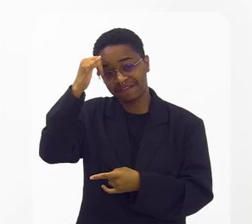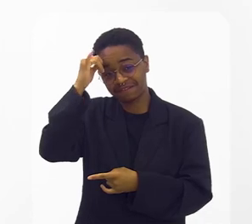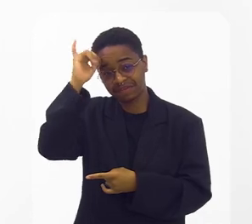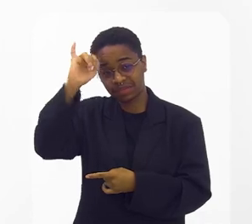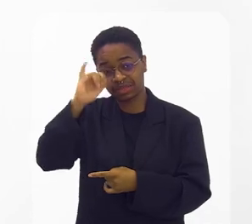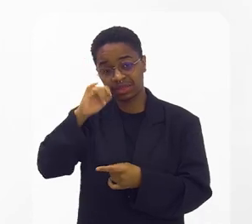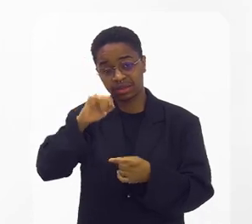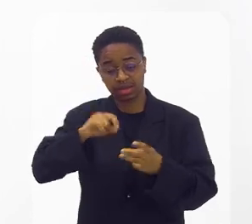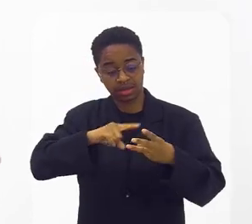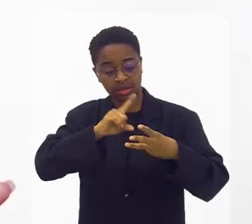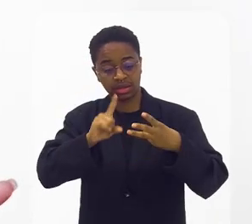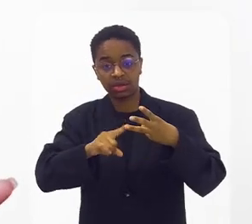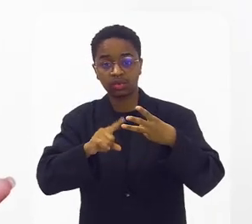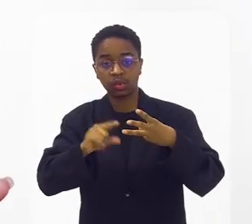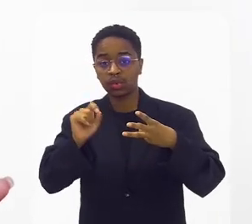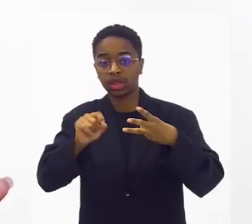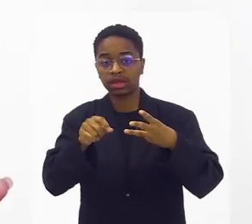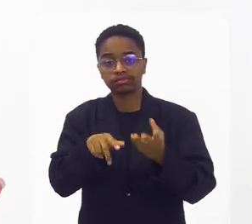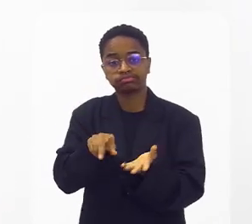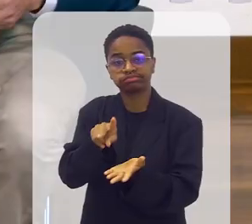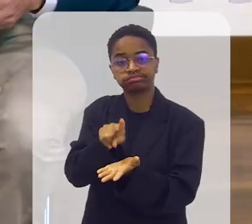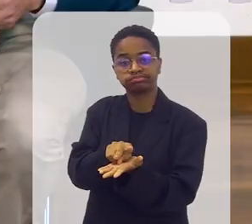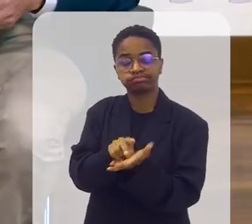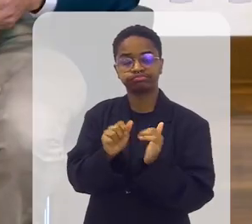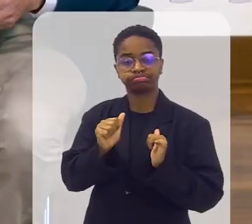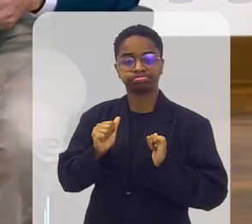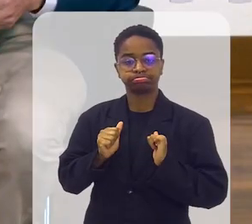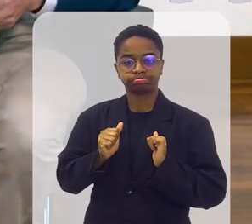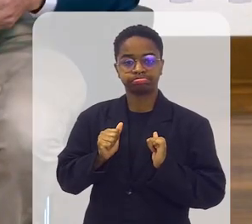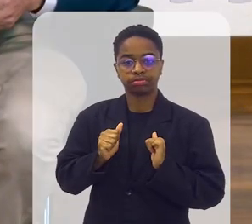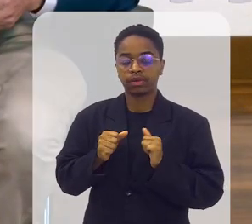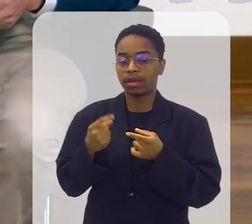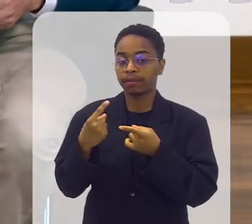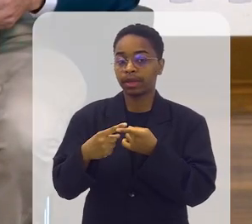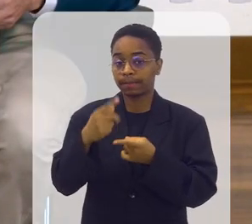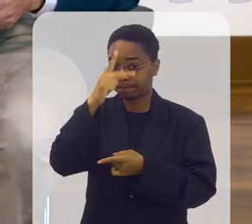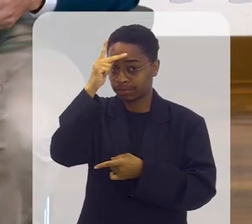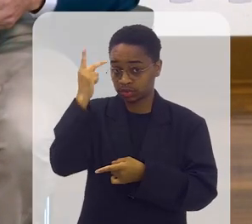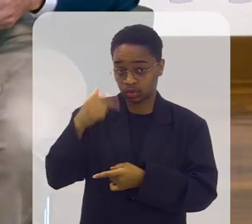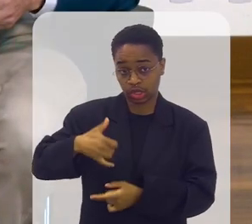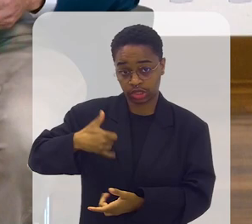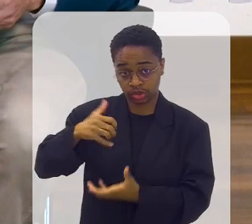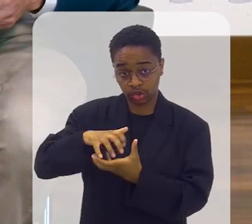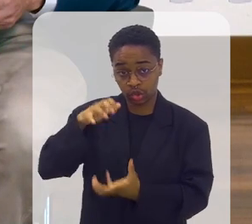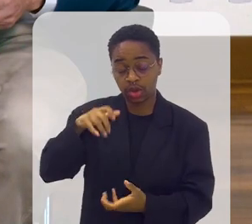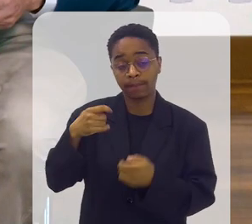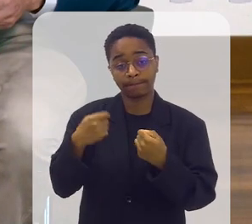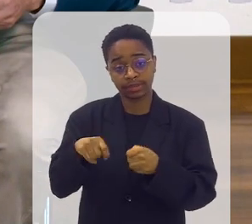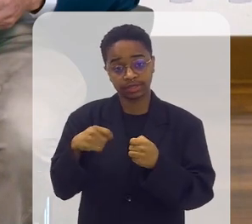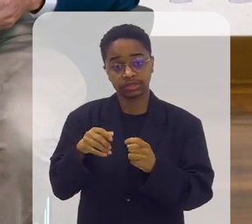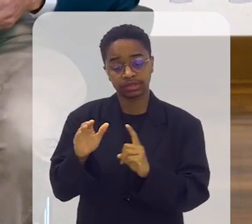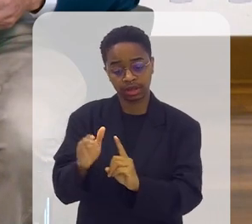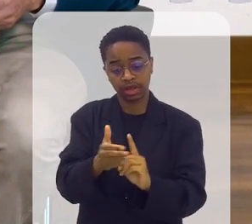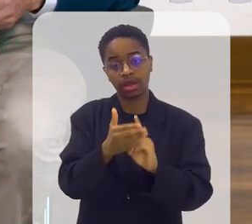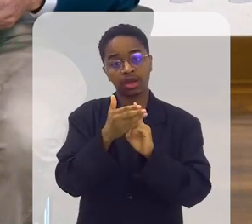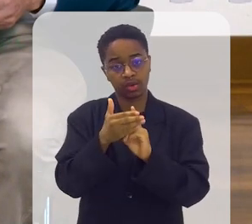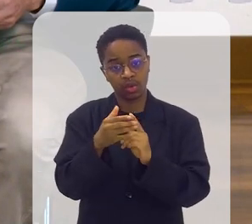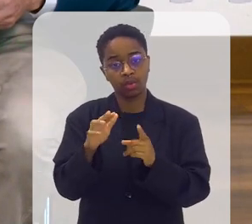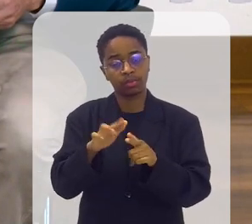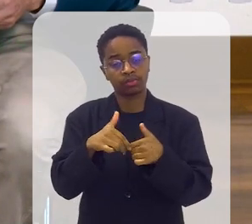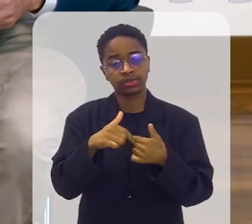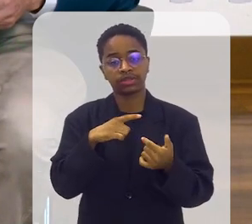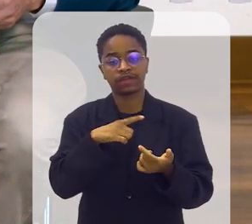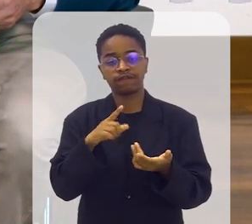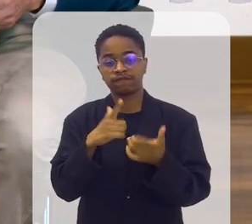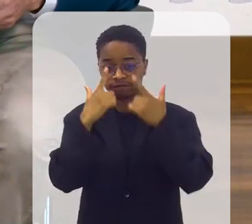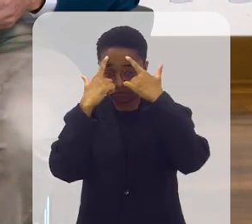3, que é de ficar acamada. Ela saía, aquela pessoa idosa saía, tinha que sair e ser acolhida por conta de